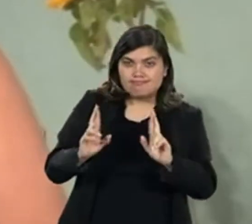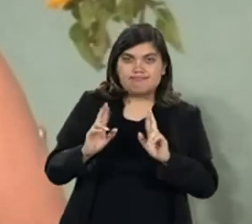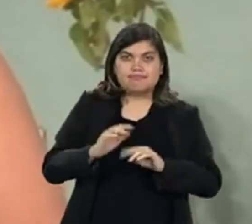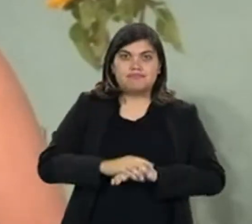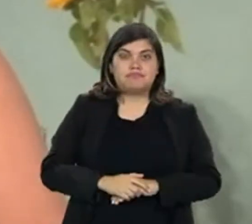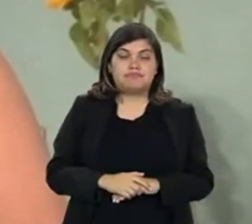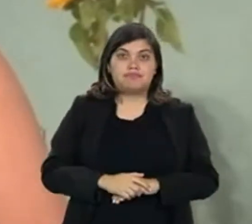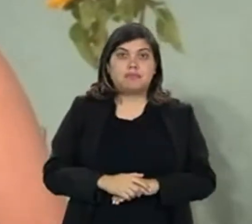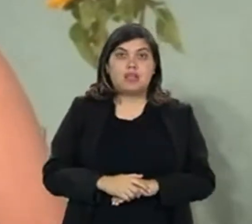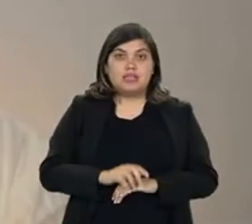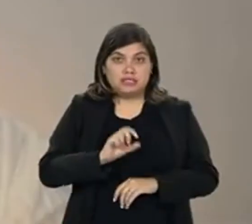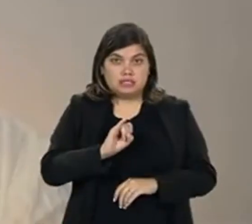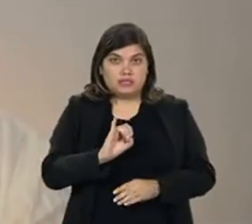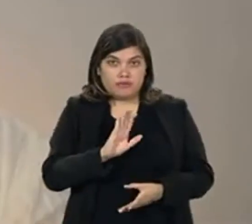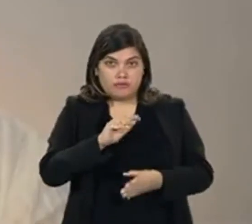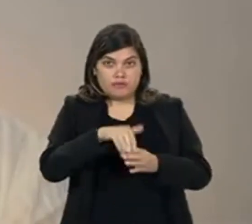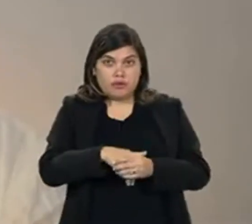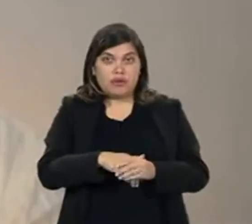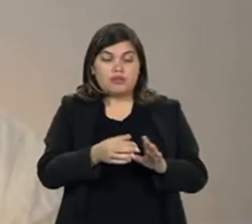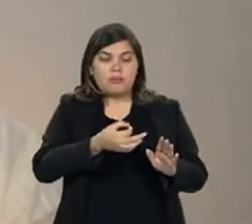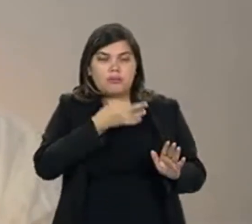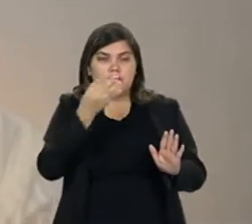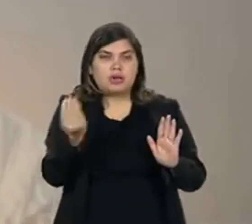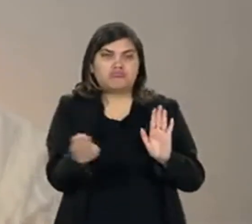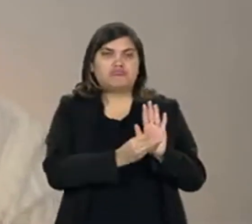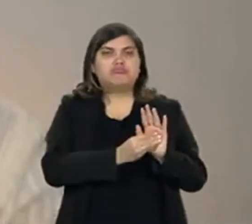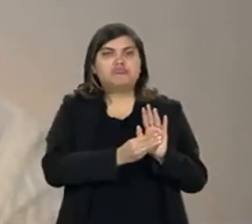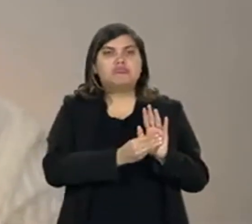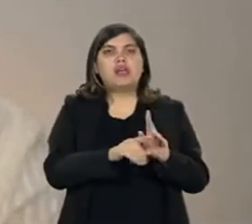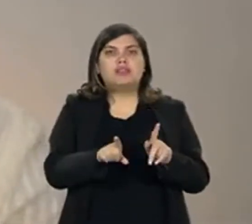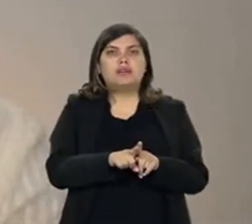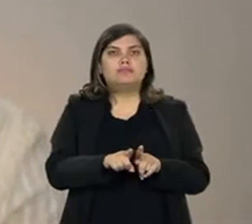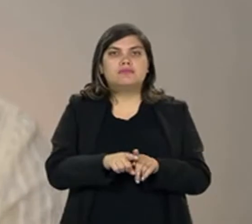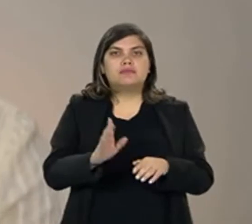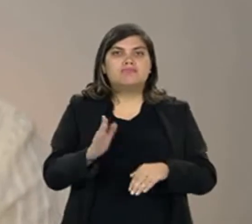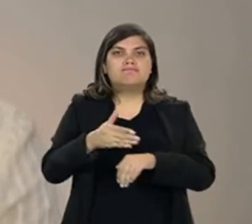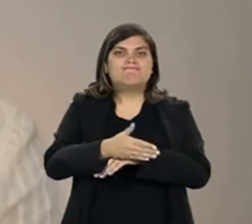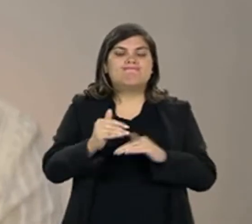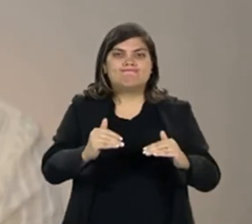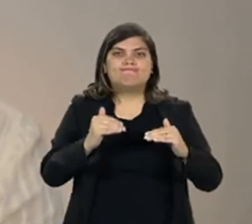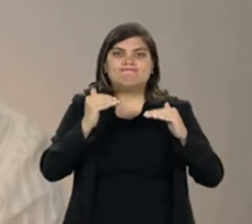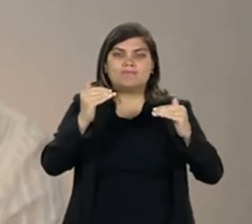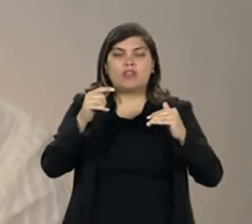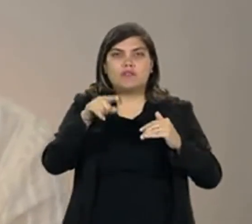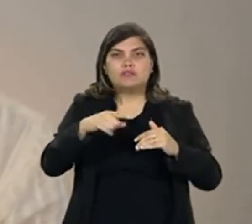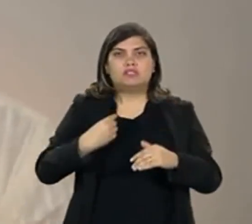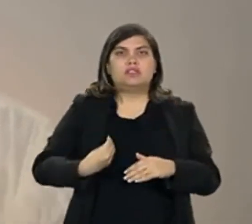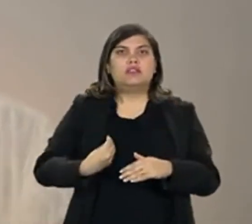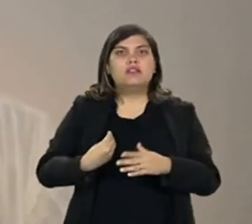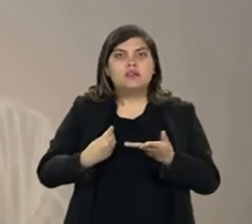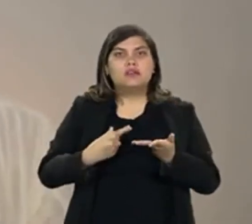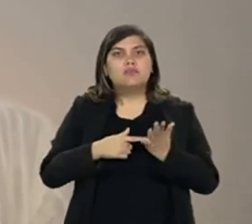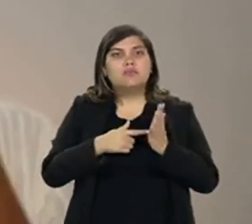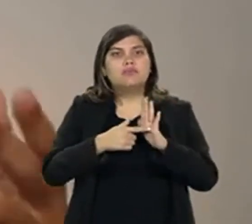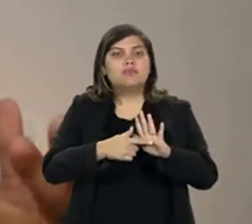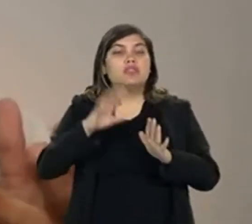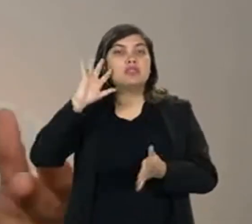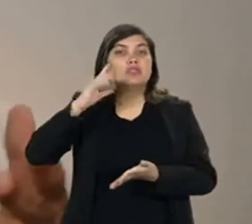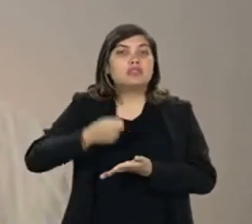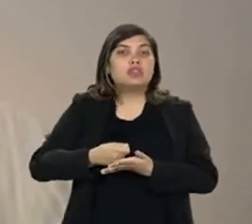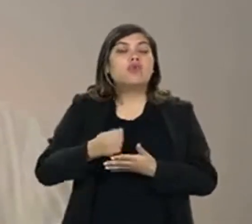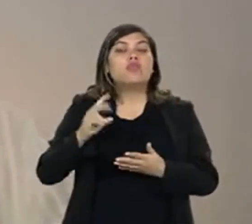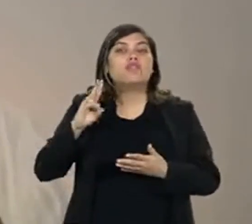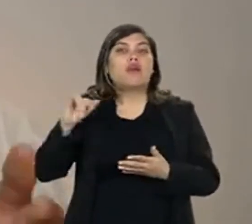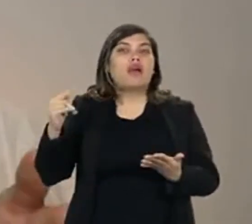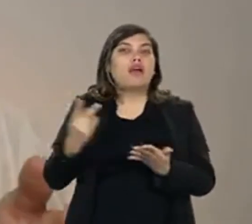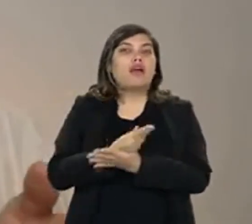respeitados. Quando você vota, você está dando a sua opinião, você está fazendo parte de algo muito maior, você está decidindo